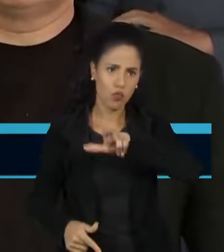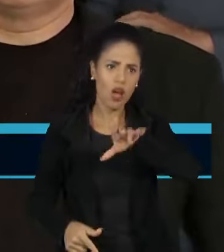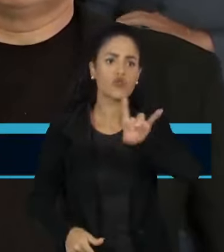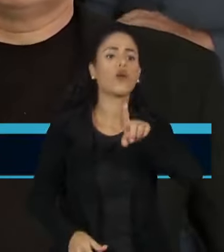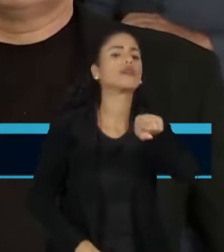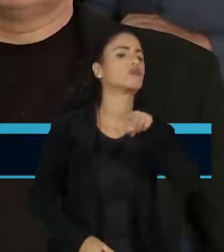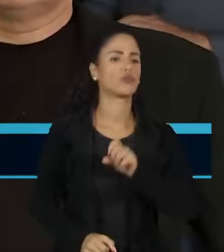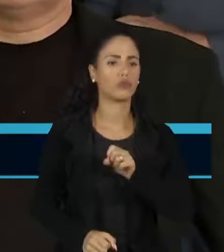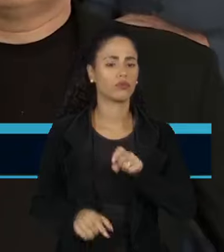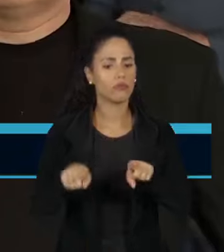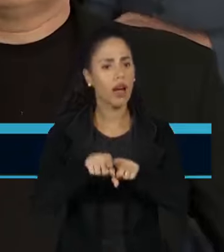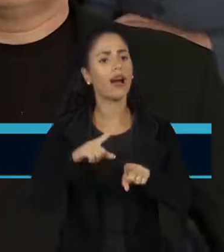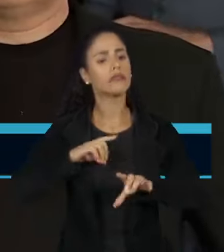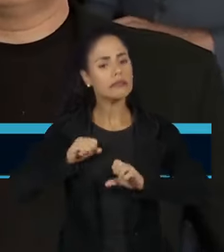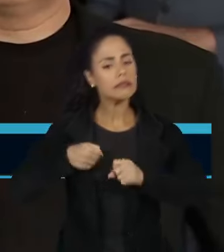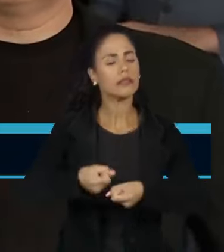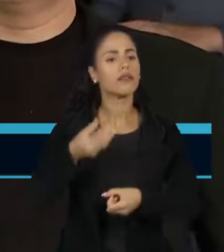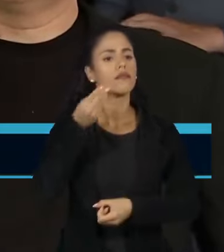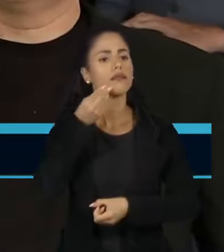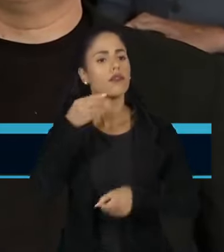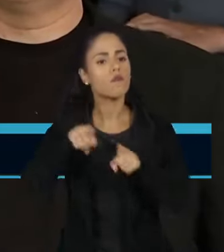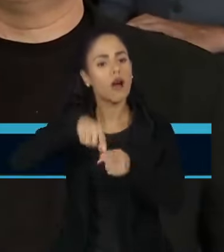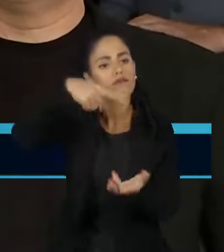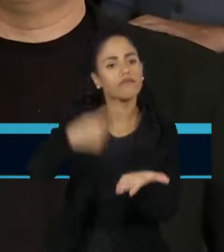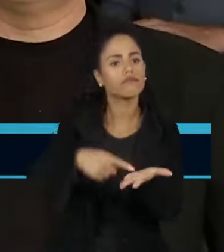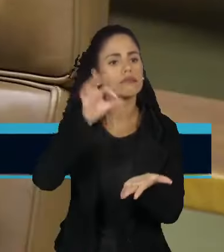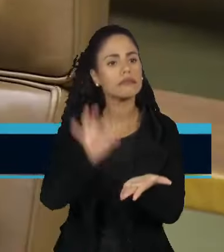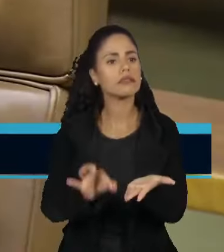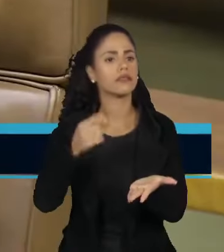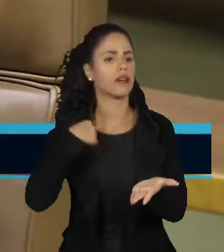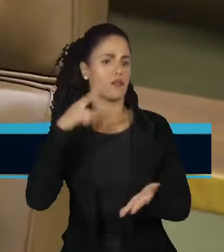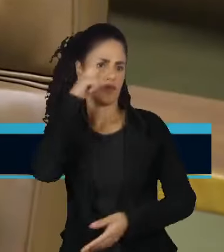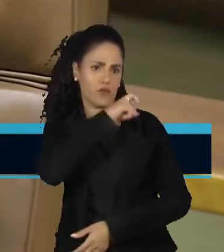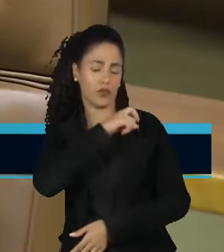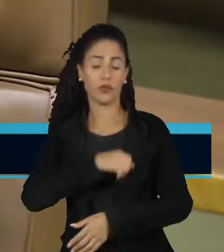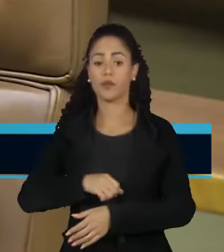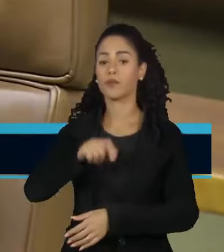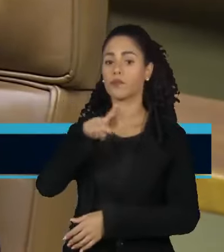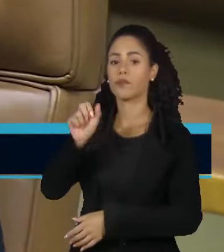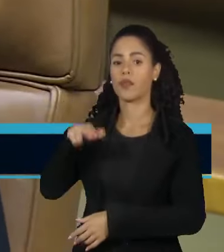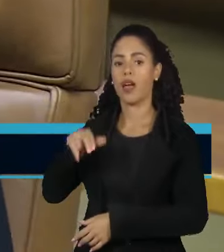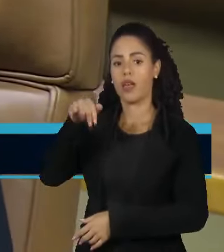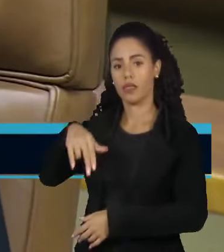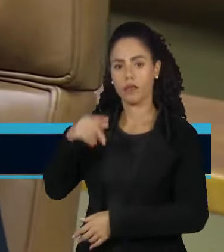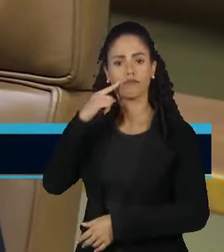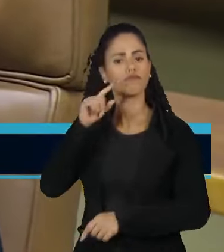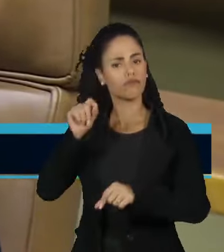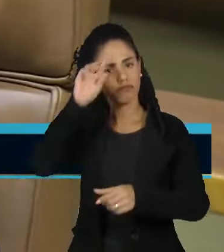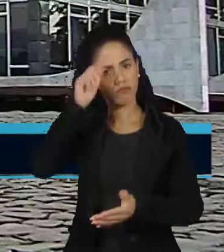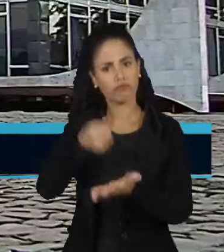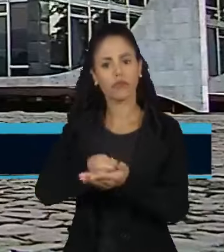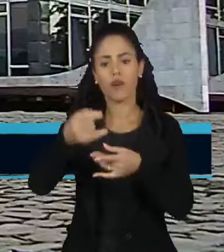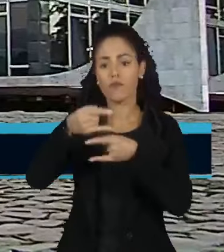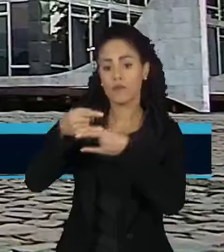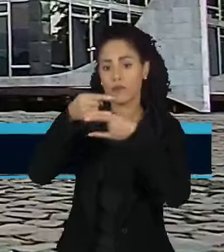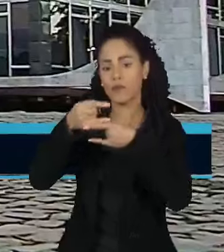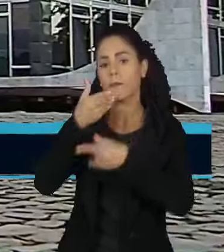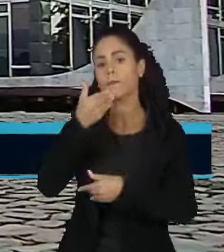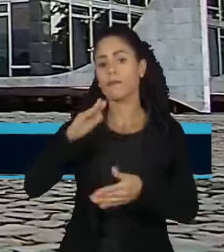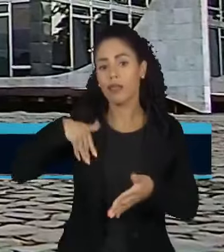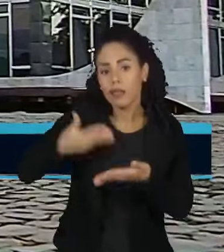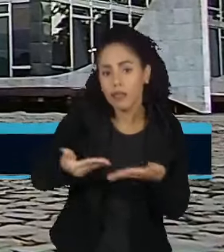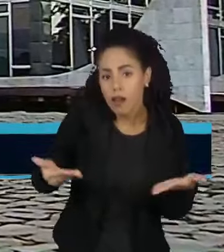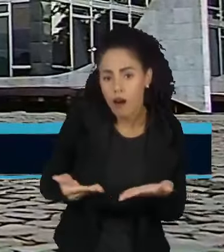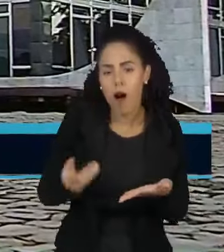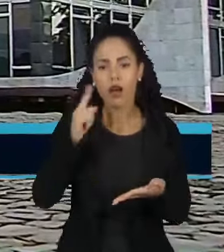já muito sacrificados por um pacto federativo muito injusto. Zanin submeteu a decisão ao plenário virtual. Até agora,